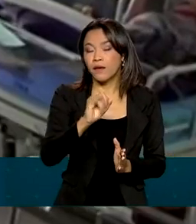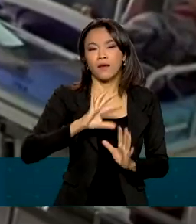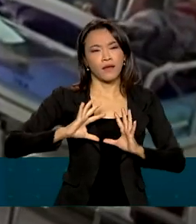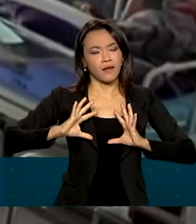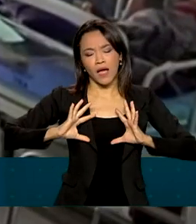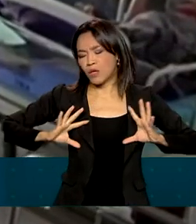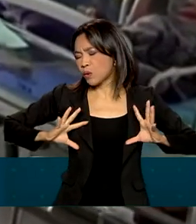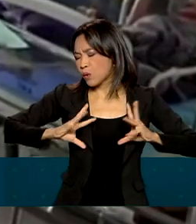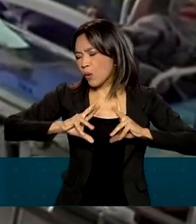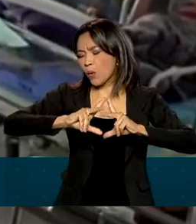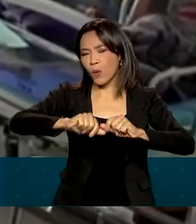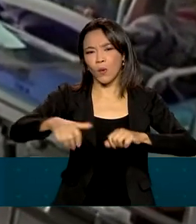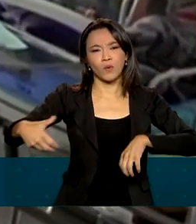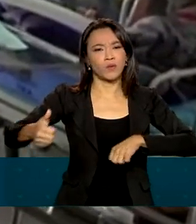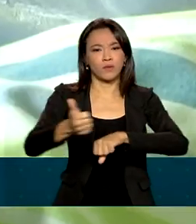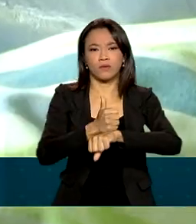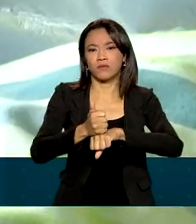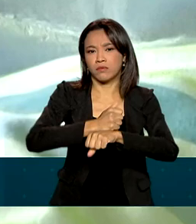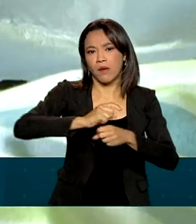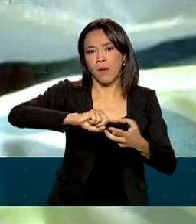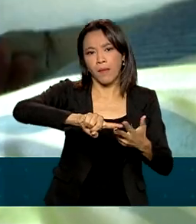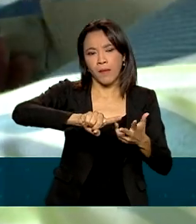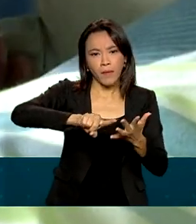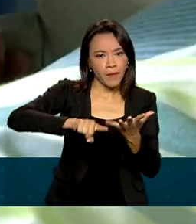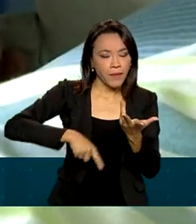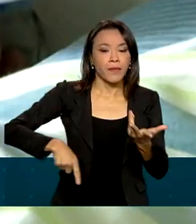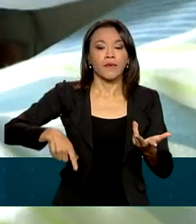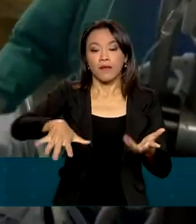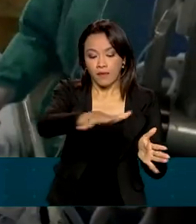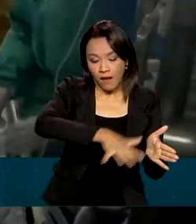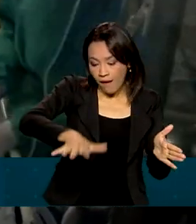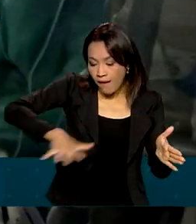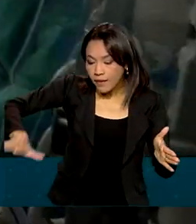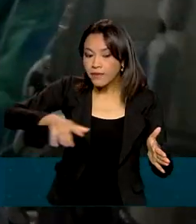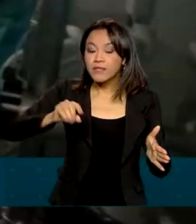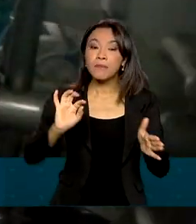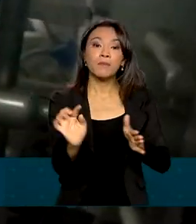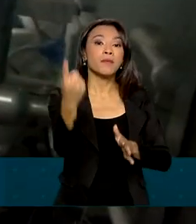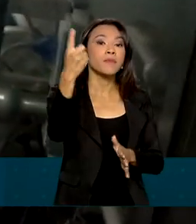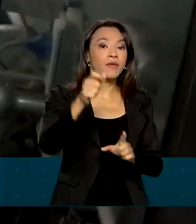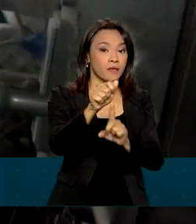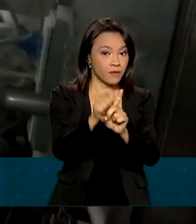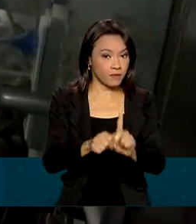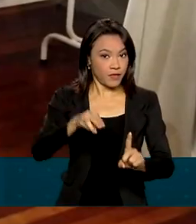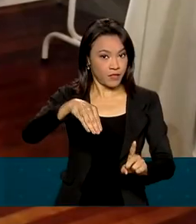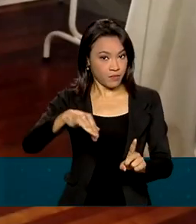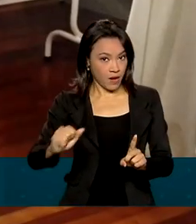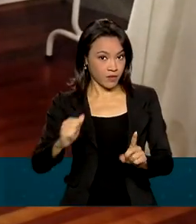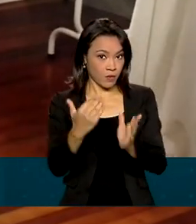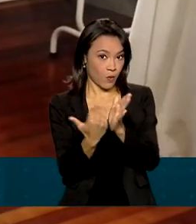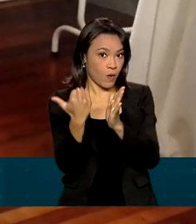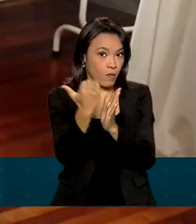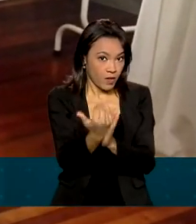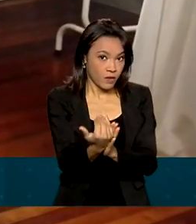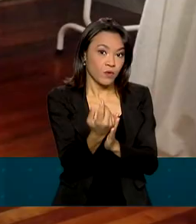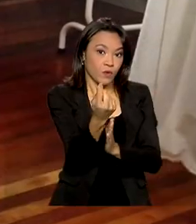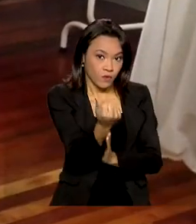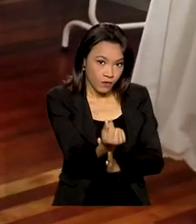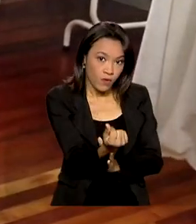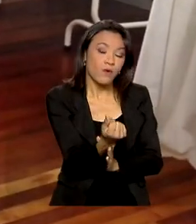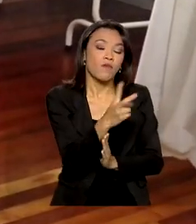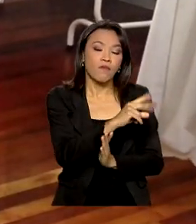especialidades será implementado já a partir de 1º de março deste ano. O reajuste nas diárias